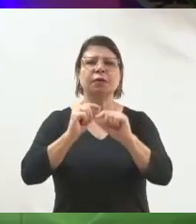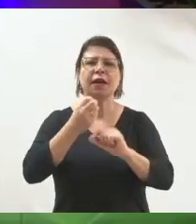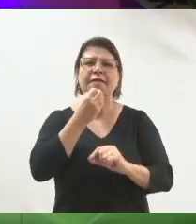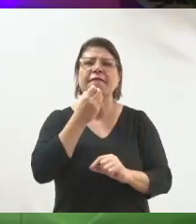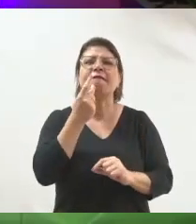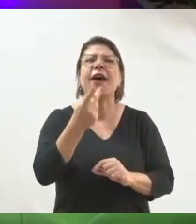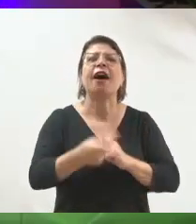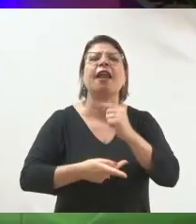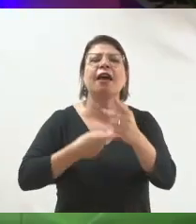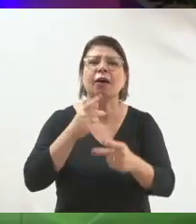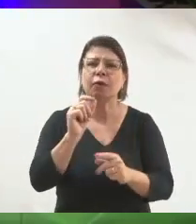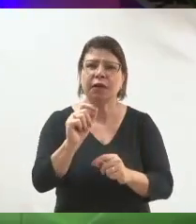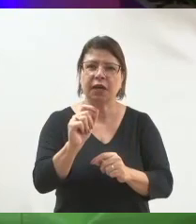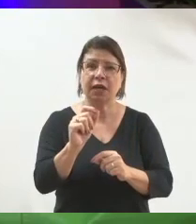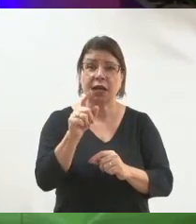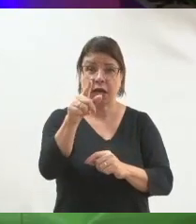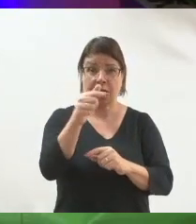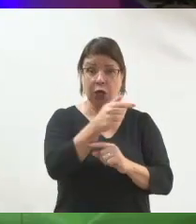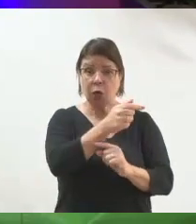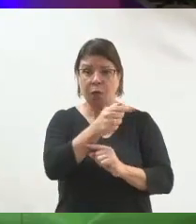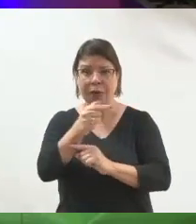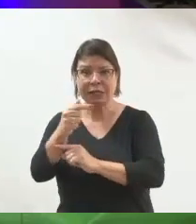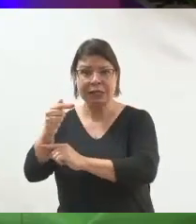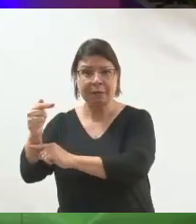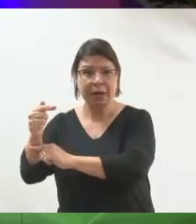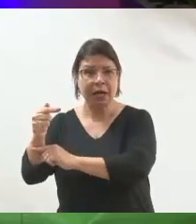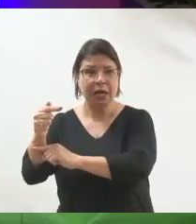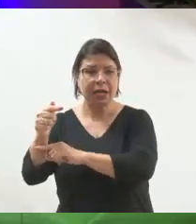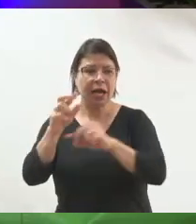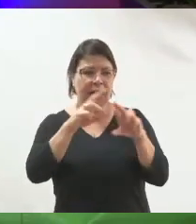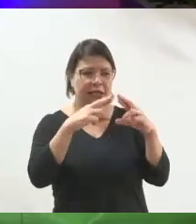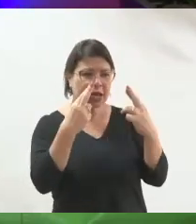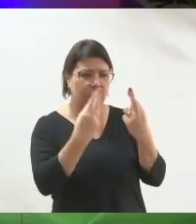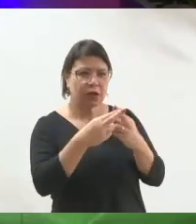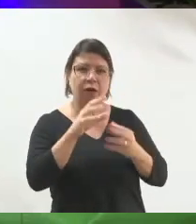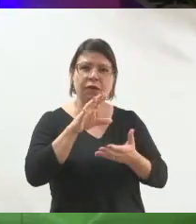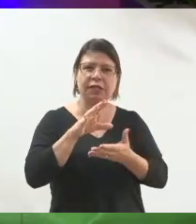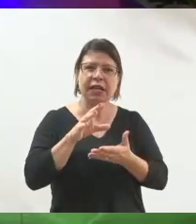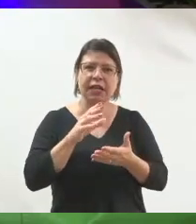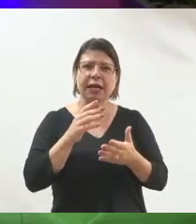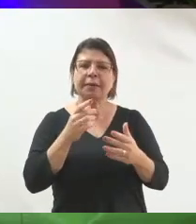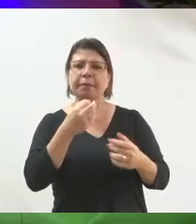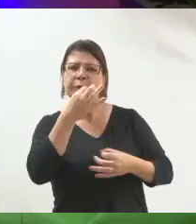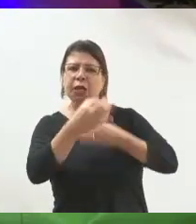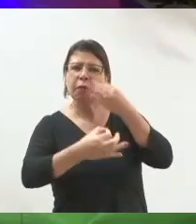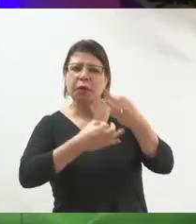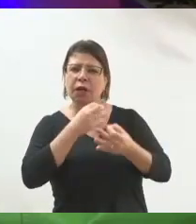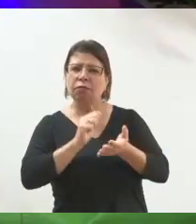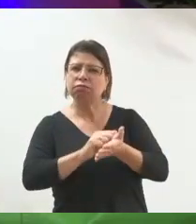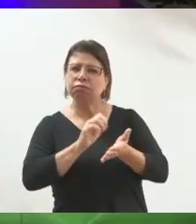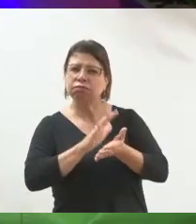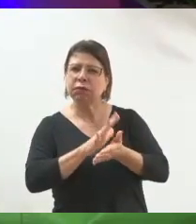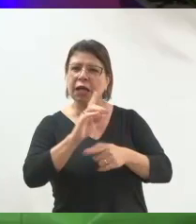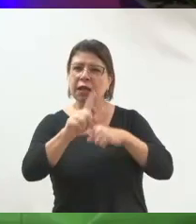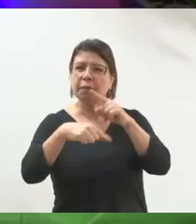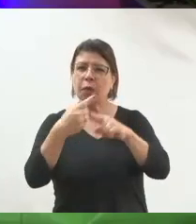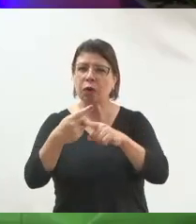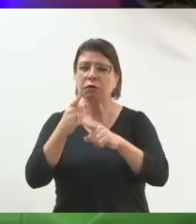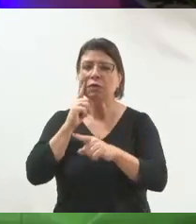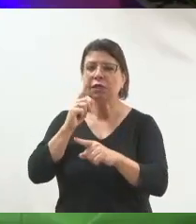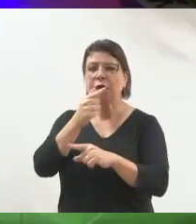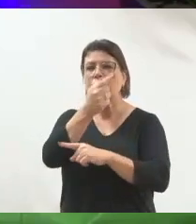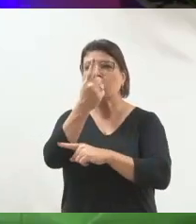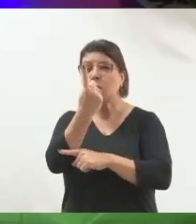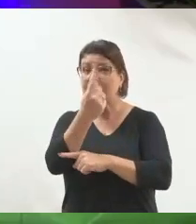trabalhar ao longo de uma semana publicando sobre essa reunião. Por quê? Porque as pessoas não